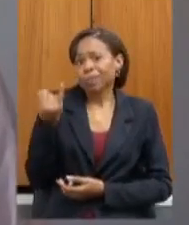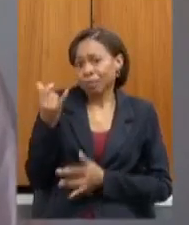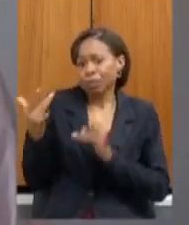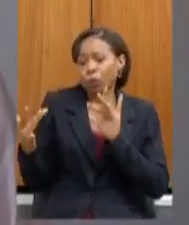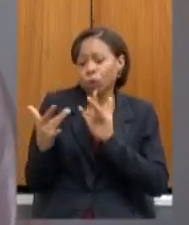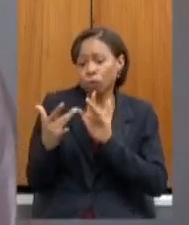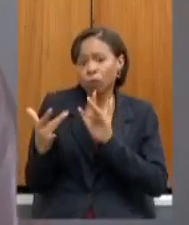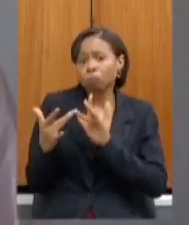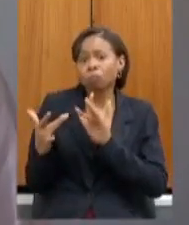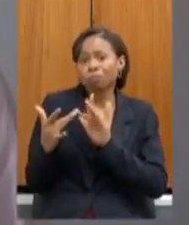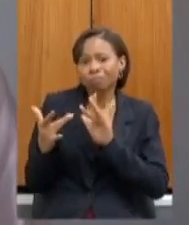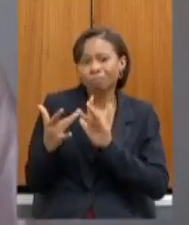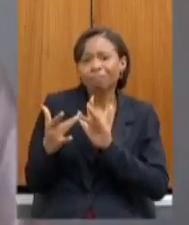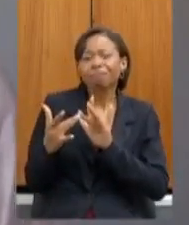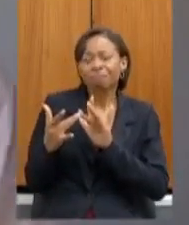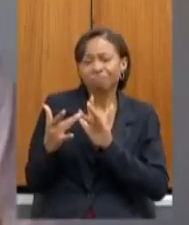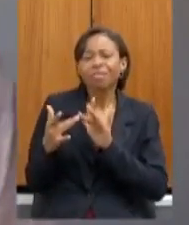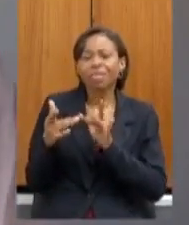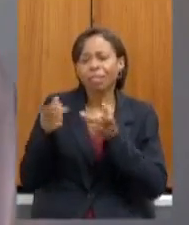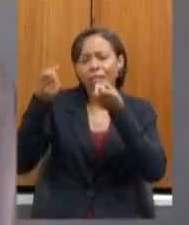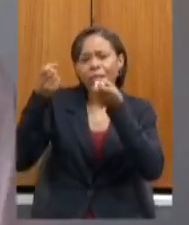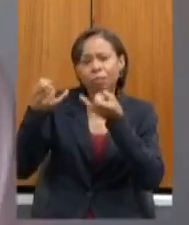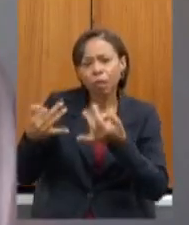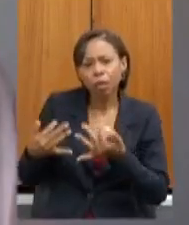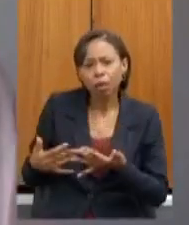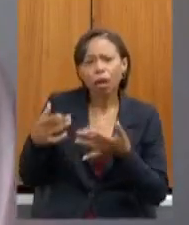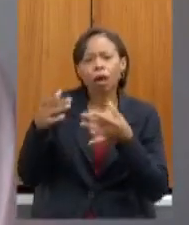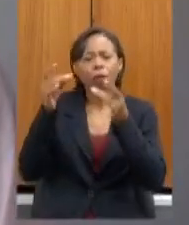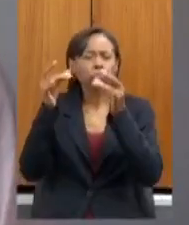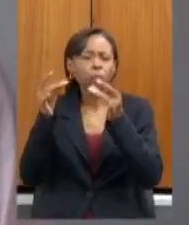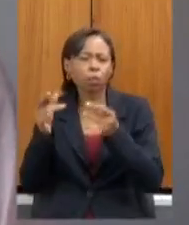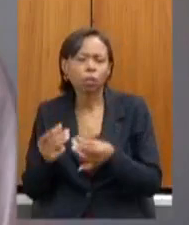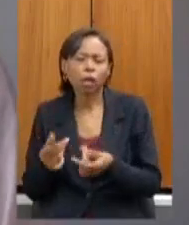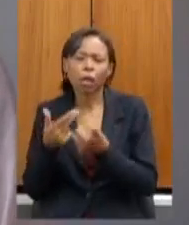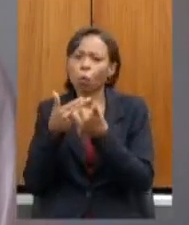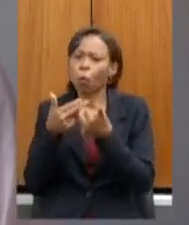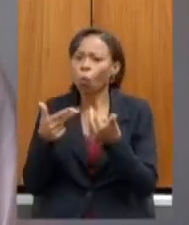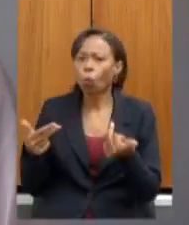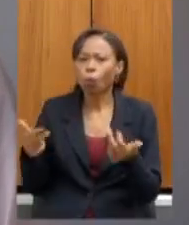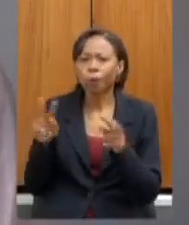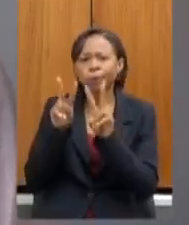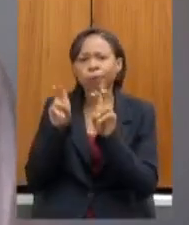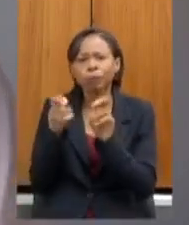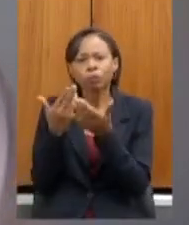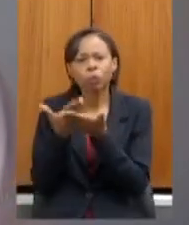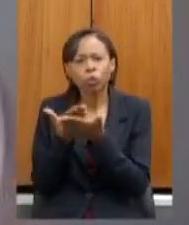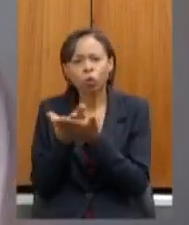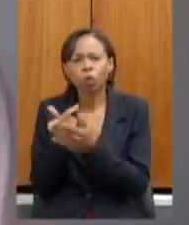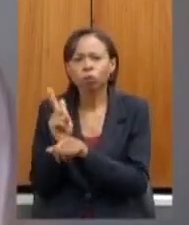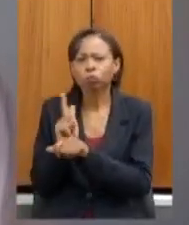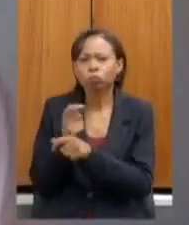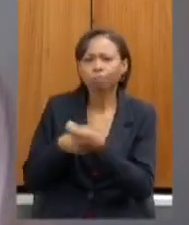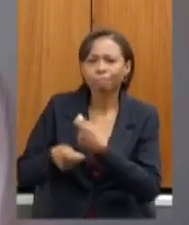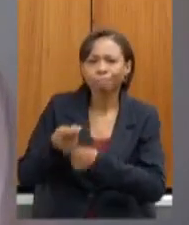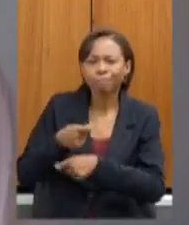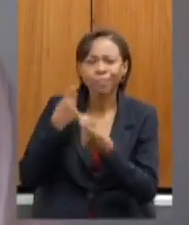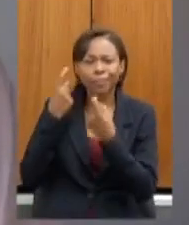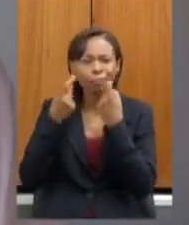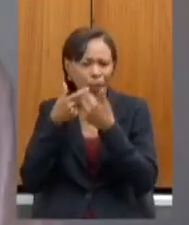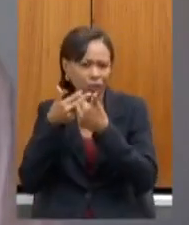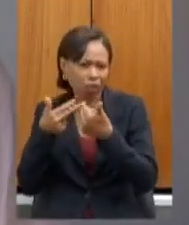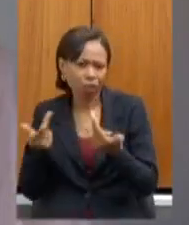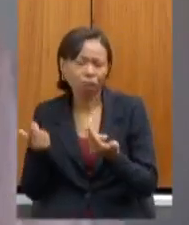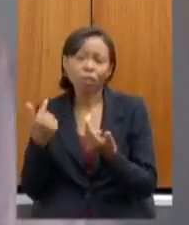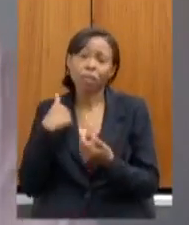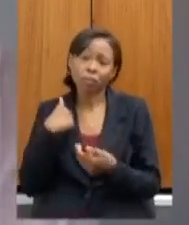direto falando de detalhes e questões que preocupam os gestores escolares e professores da nossa rede então eu